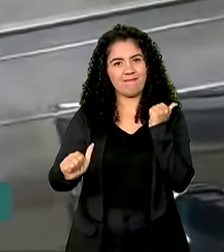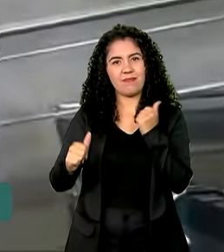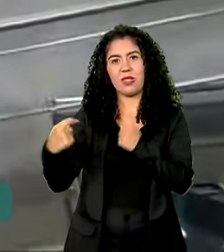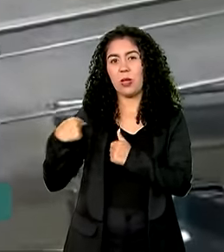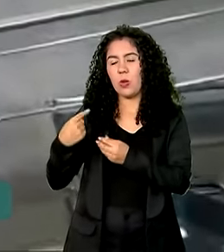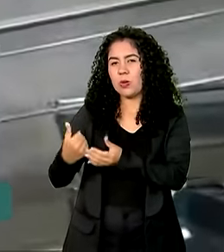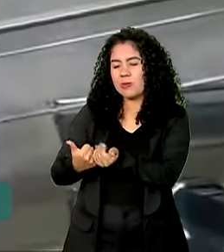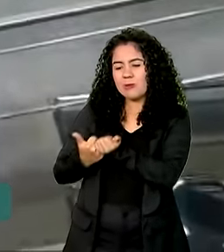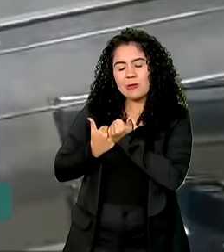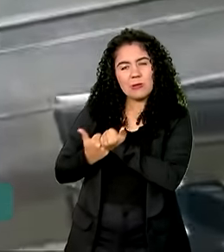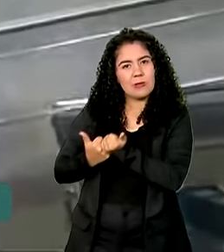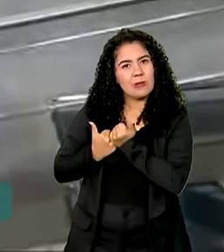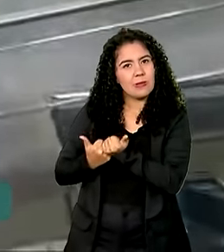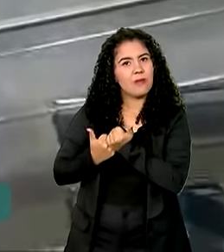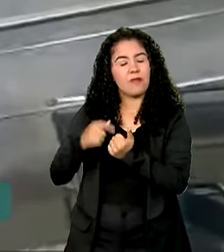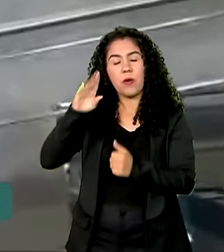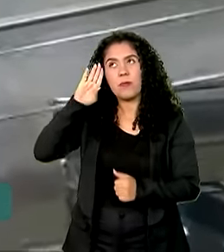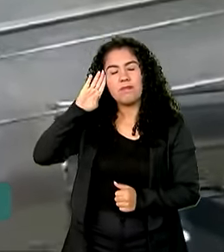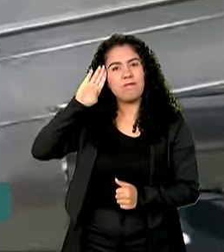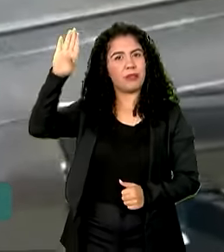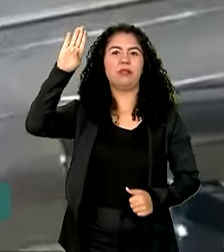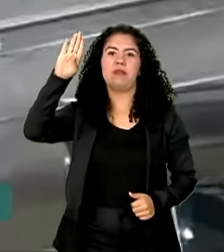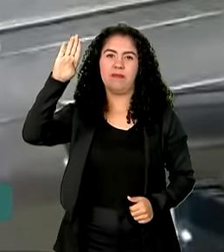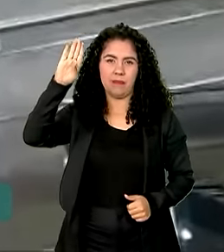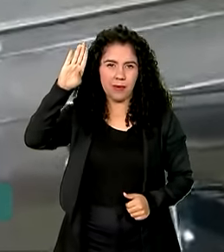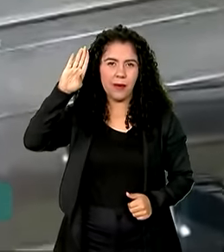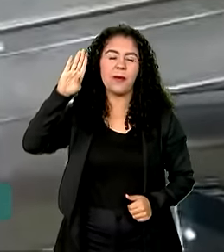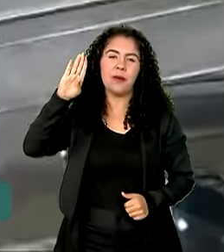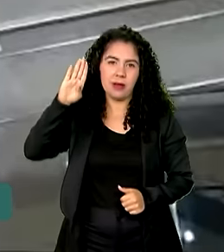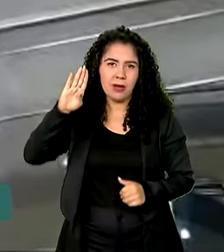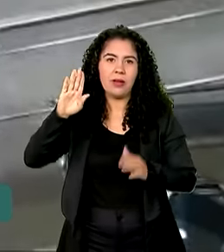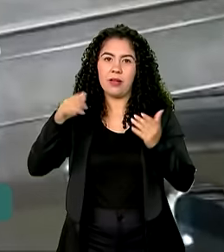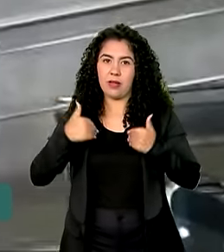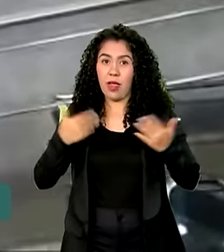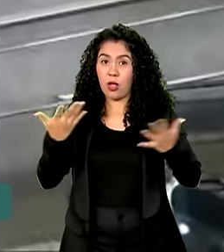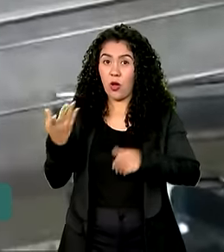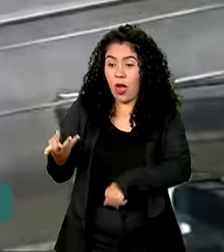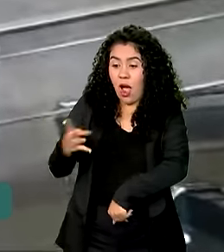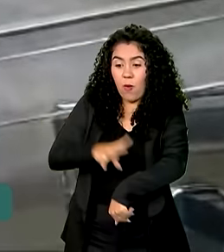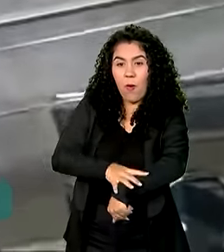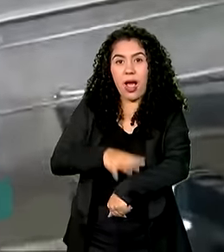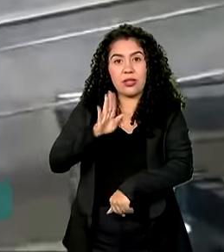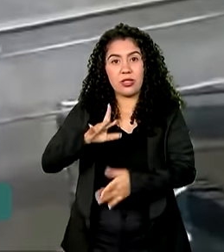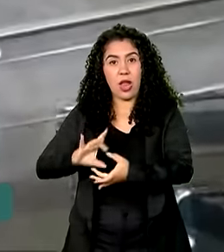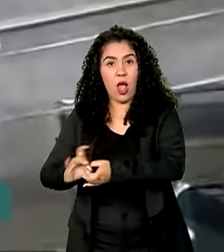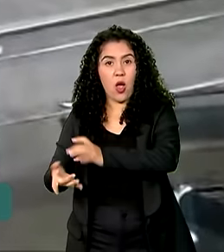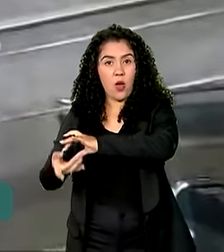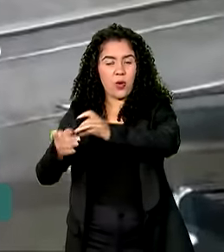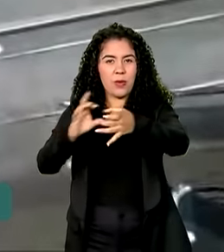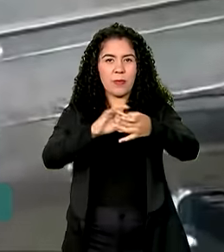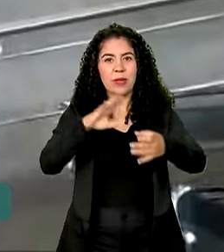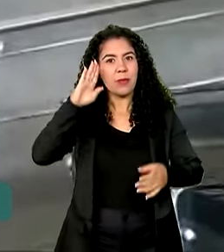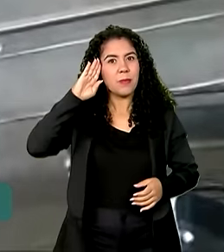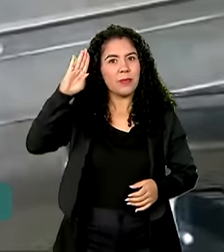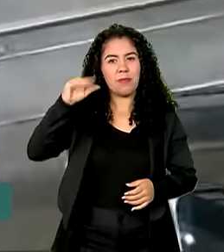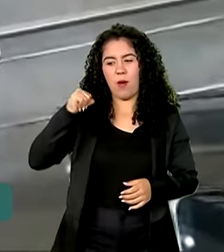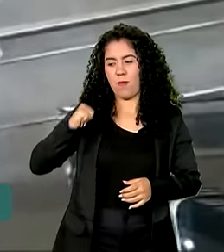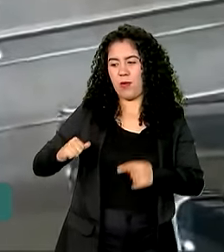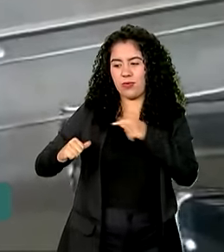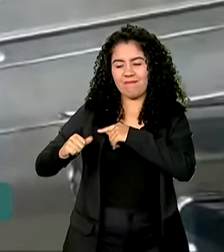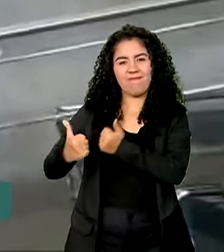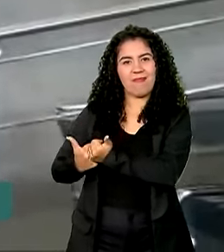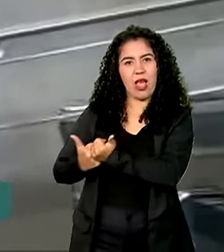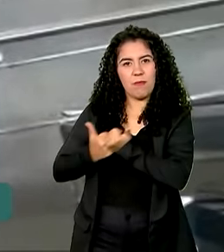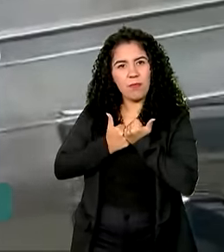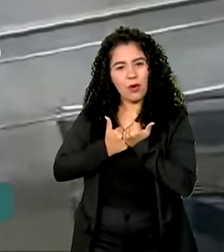porque foi o meu principal apoio. Estou indo para a quarta Olimpíada como meu principal apoio. Então, é